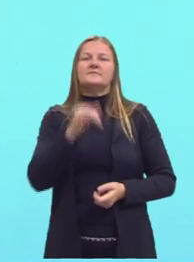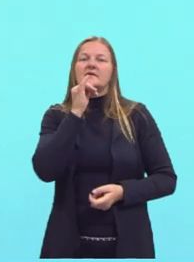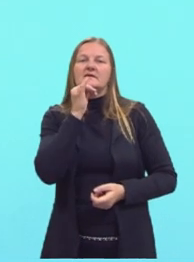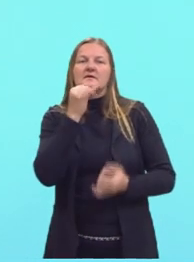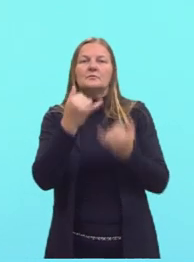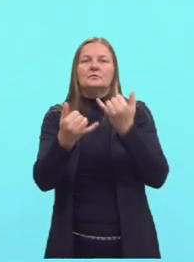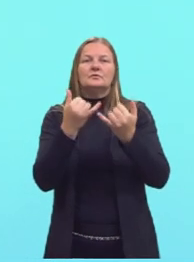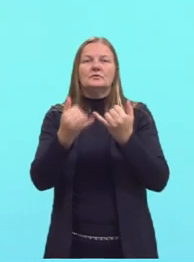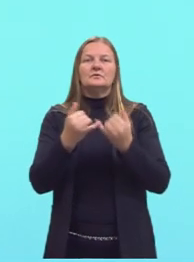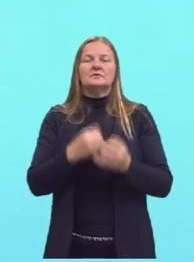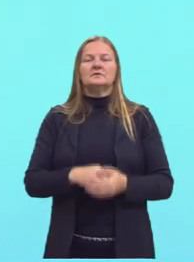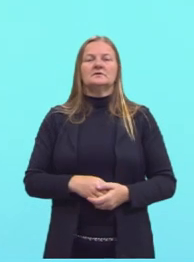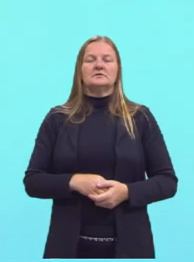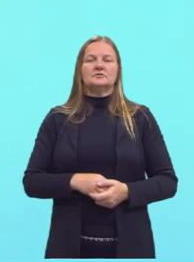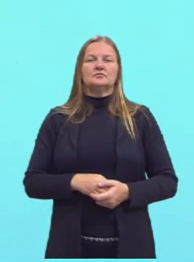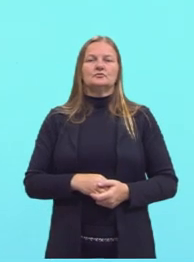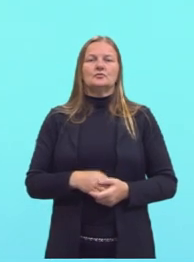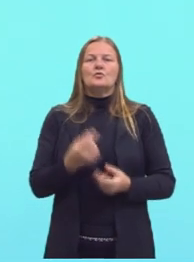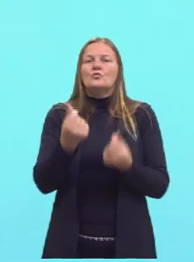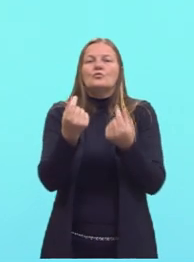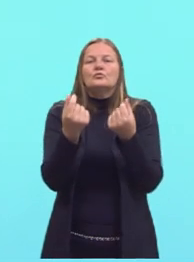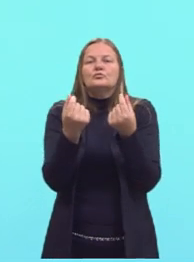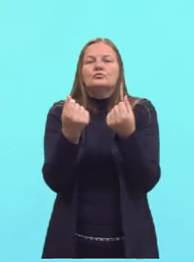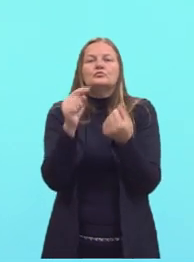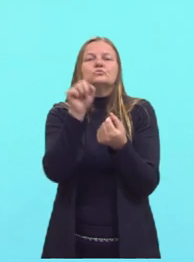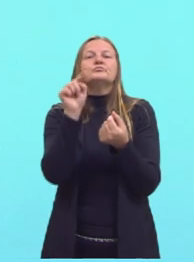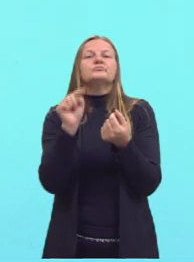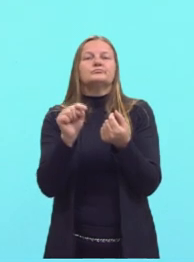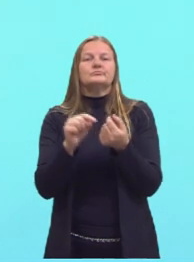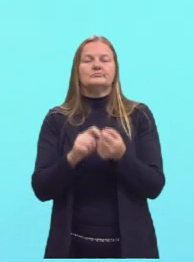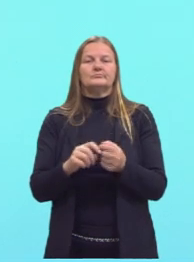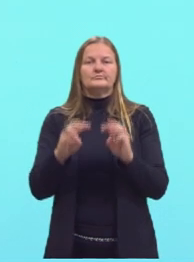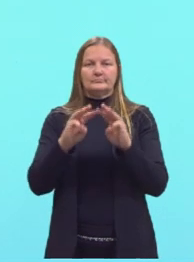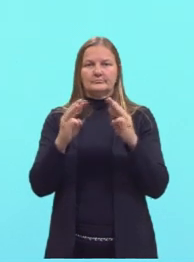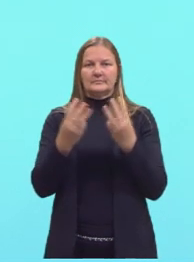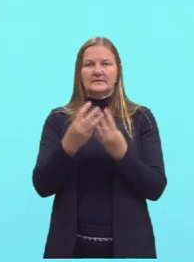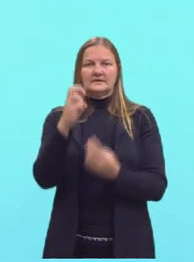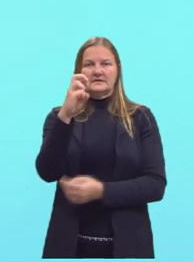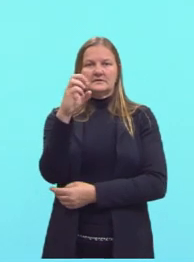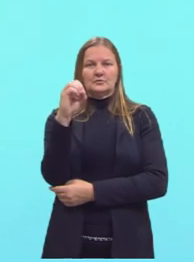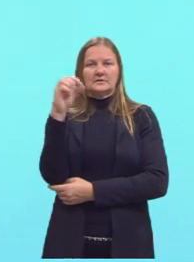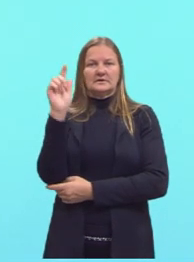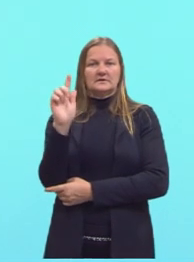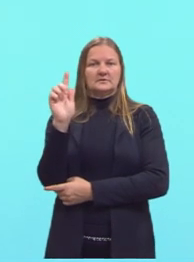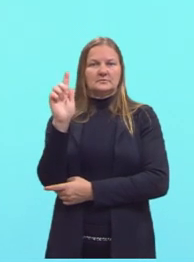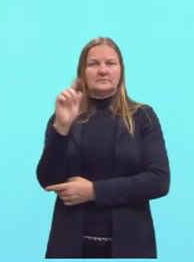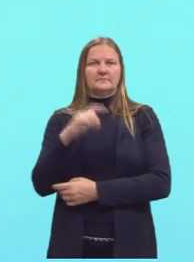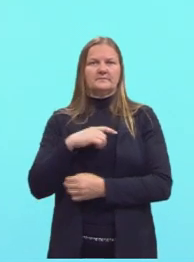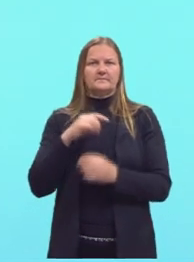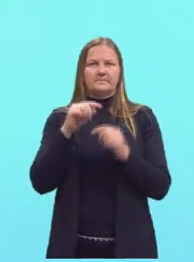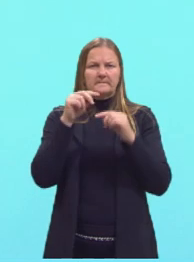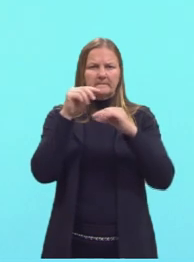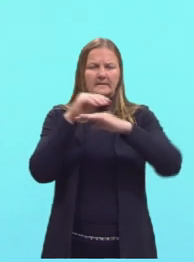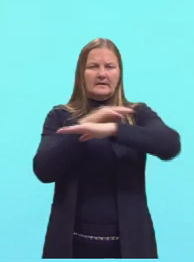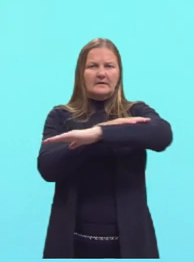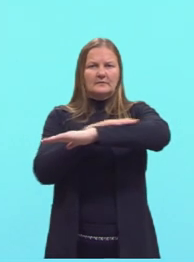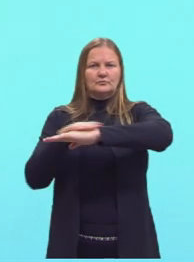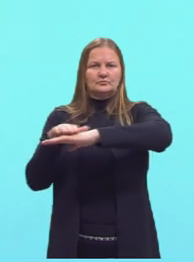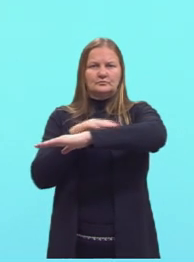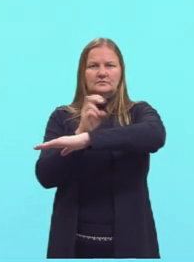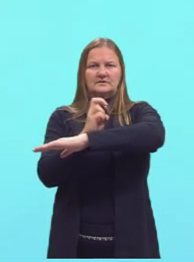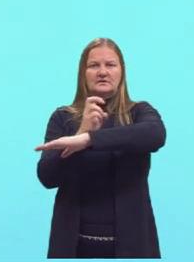quando eu quero ver o custo para uma massa de 50 gramas, eu vou olhar aqui os 50,